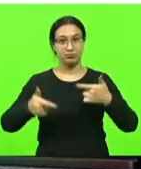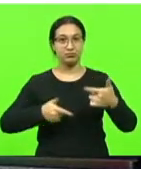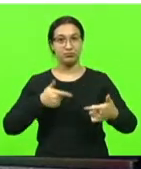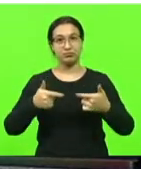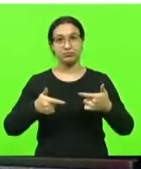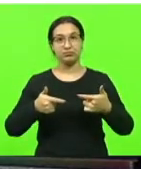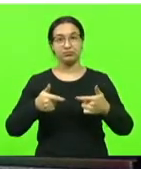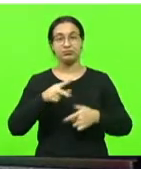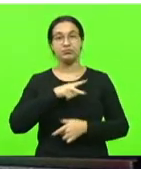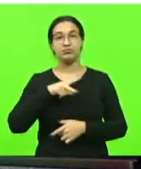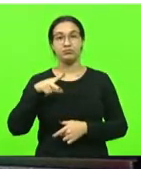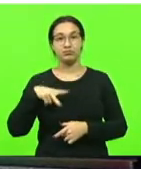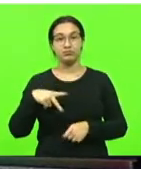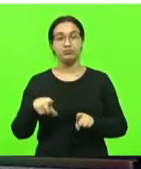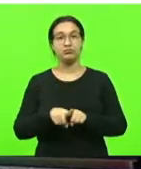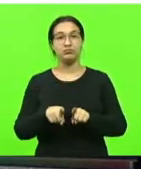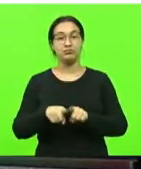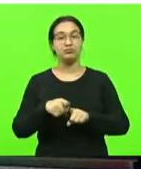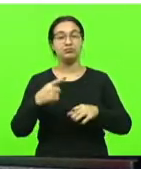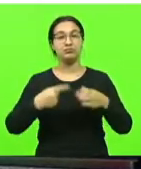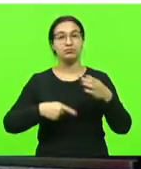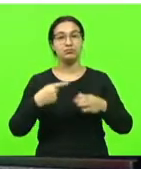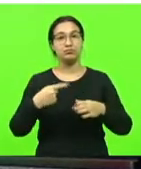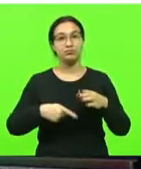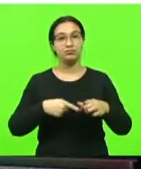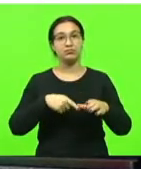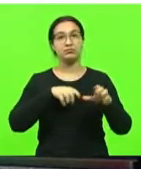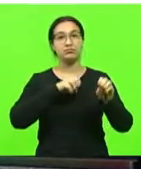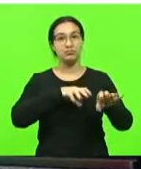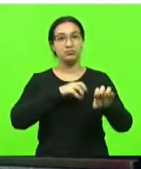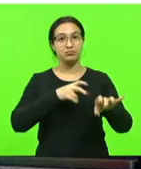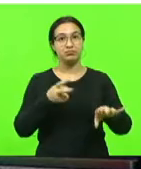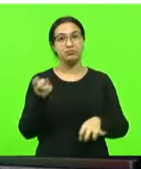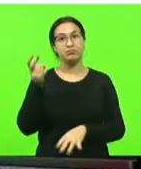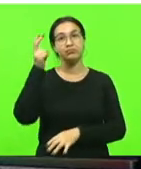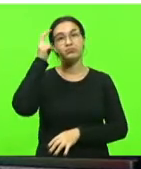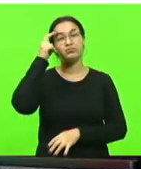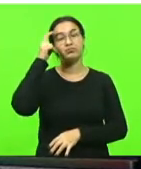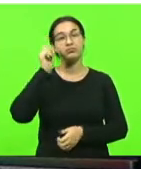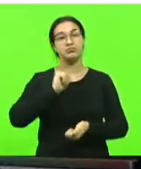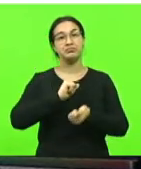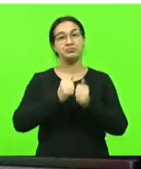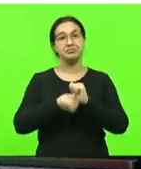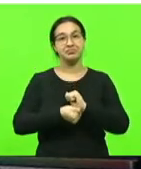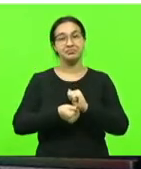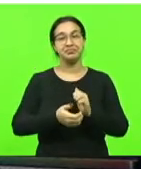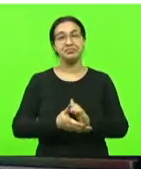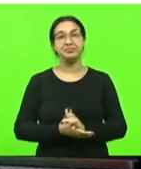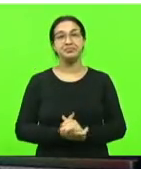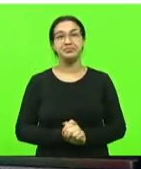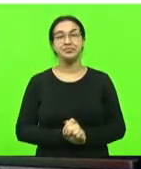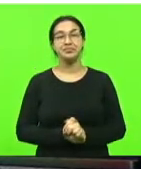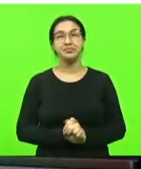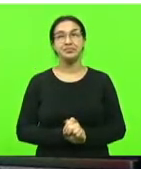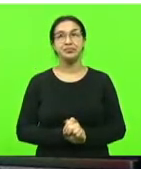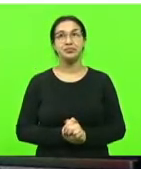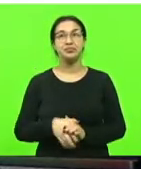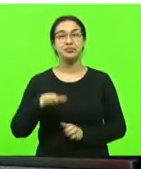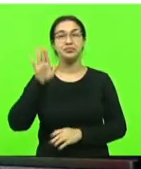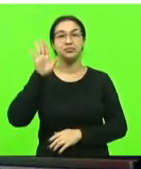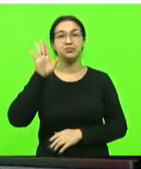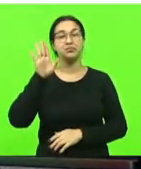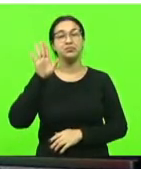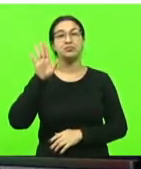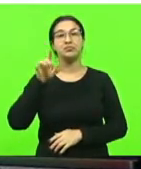Público e Comissão de Educação, Cultura e Desporto. Em discussão. Sr. Presidente, deputada Ana. Para